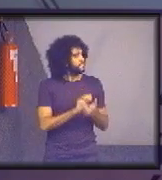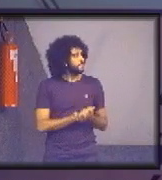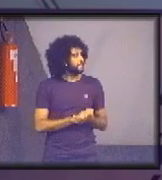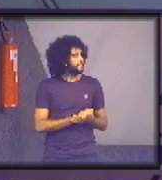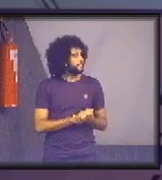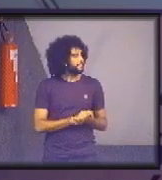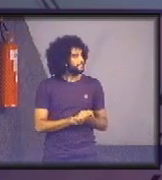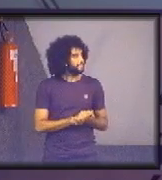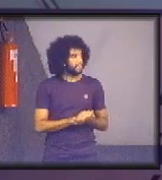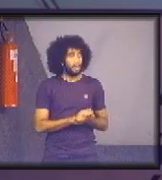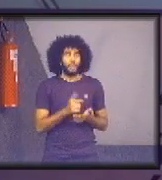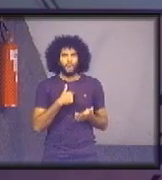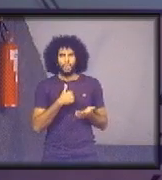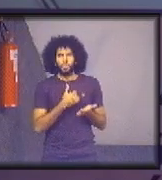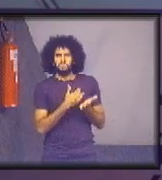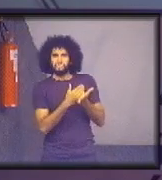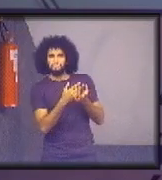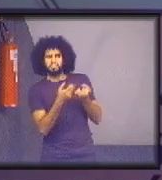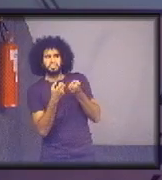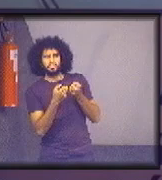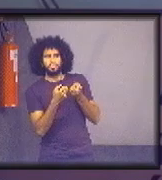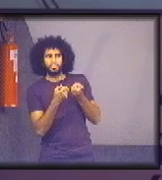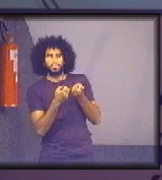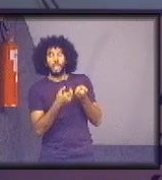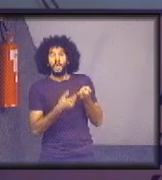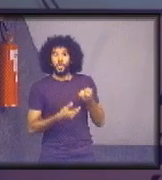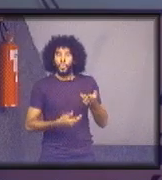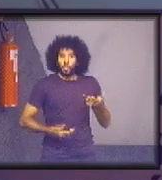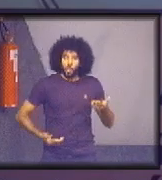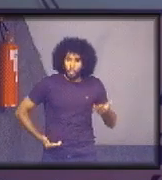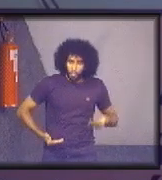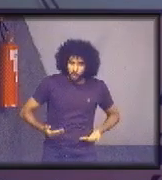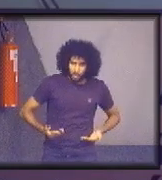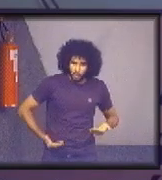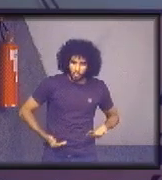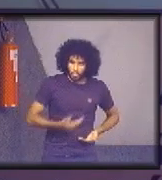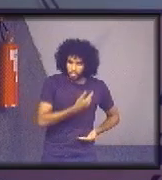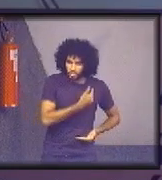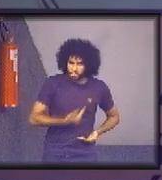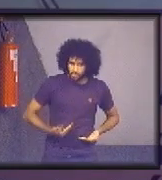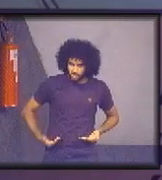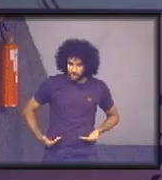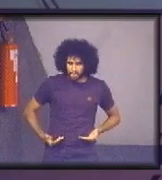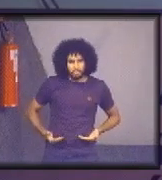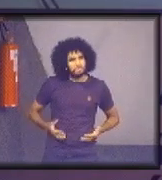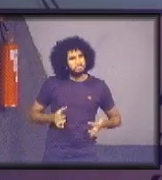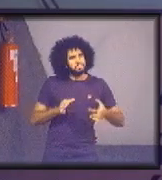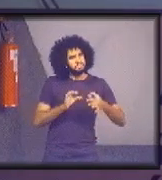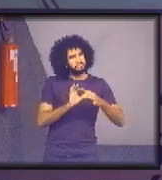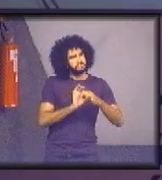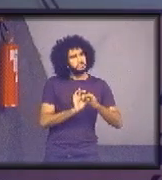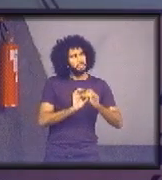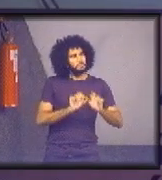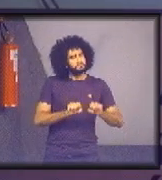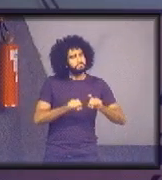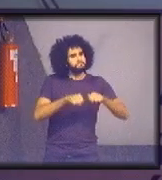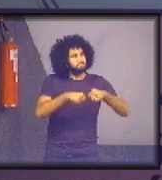eu comecei a perceber a ligação dos servidores com o projeto. O colega